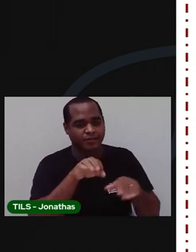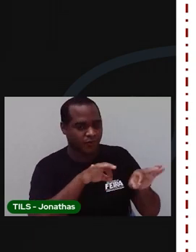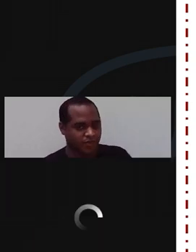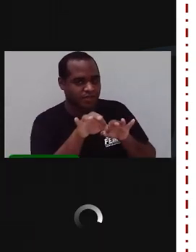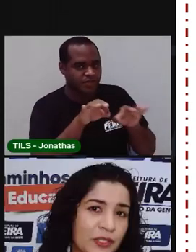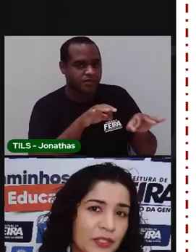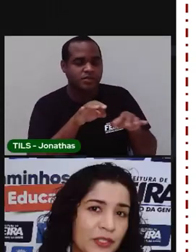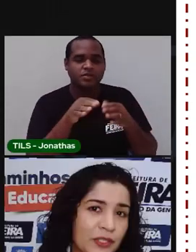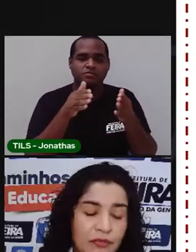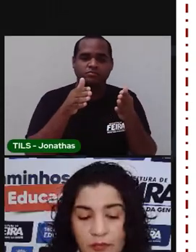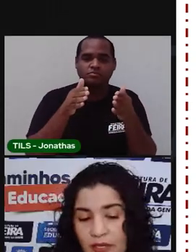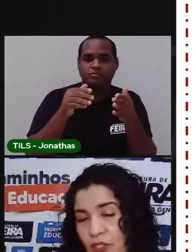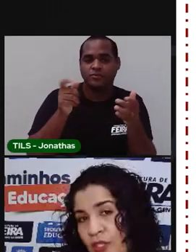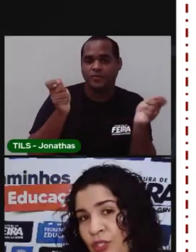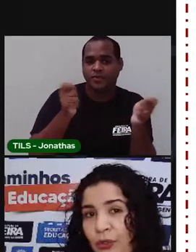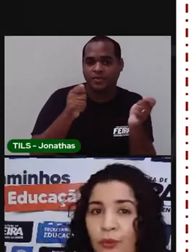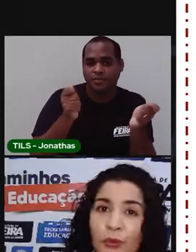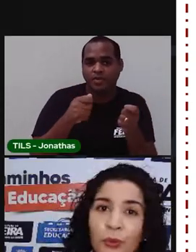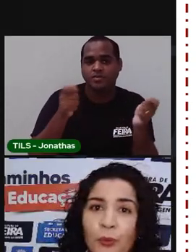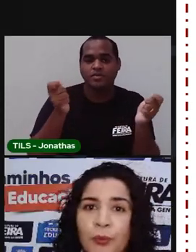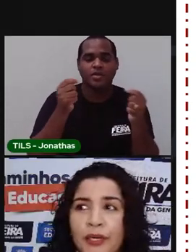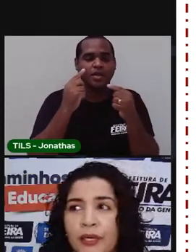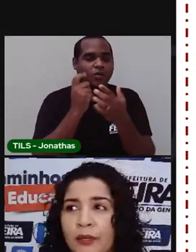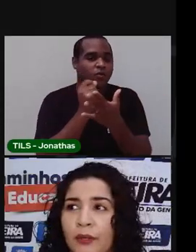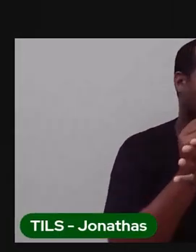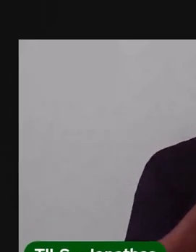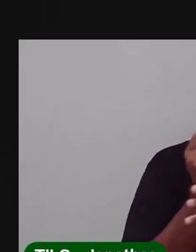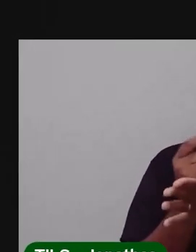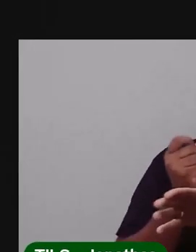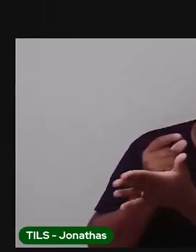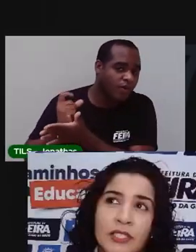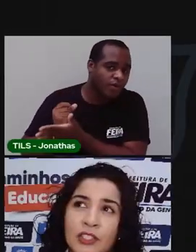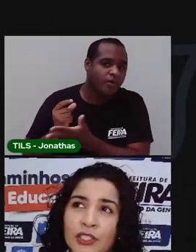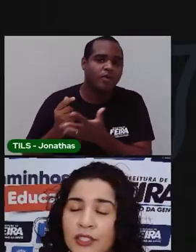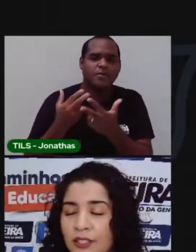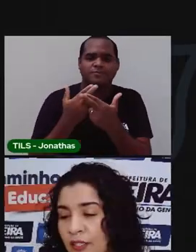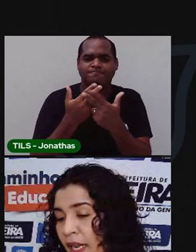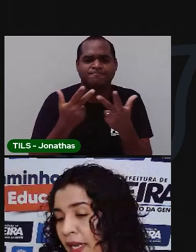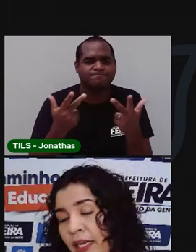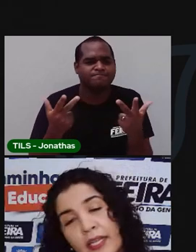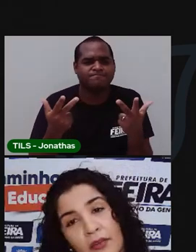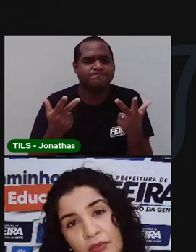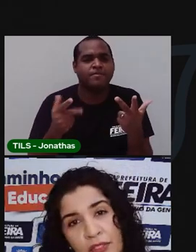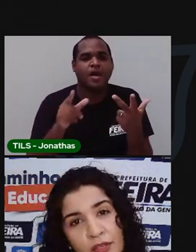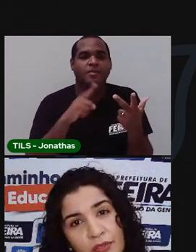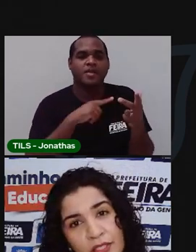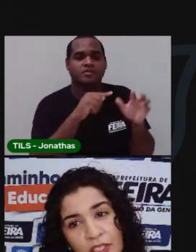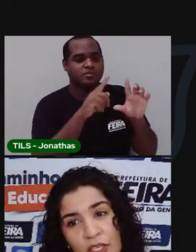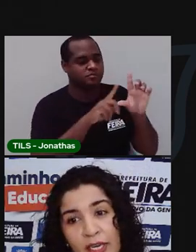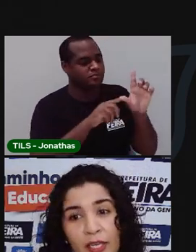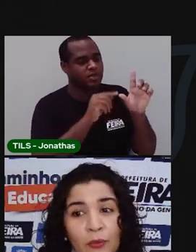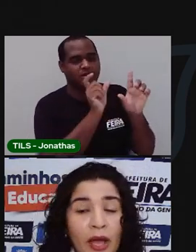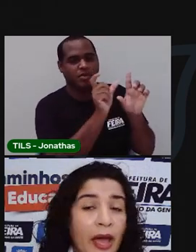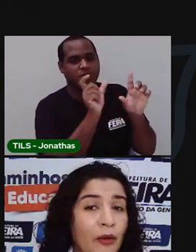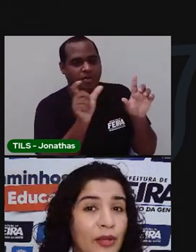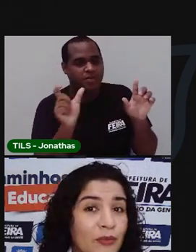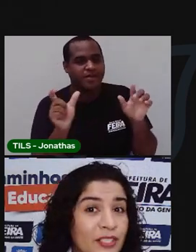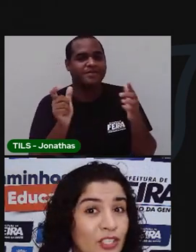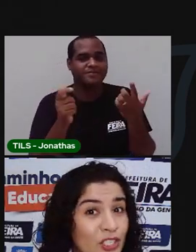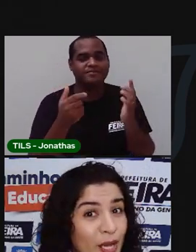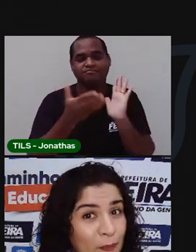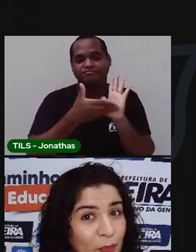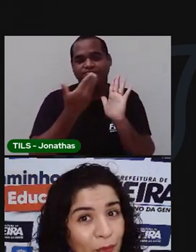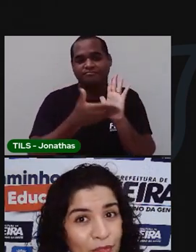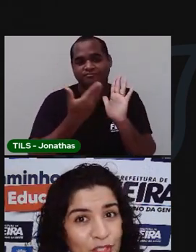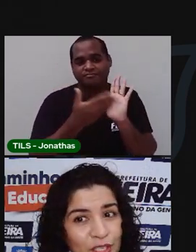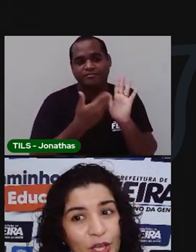Você vê uma lista de compra, uma lista de livros que você já leu. Agora